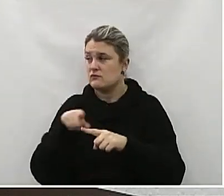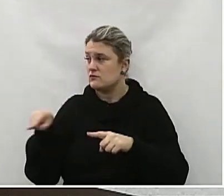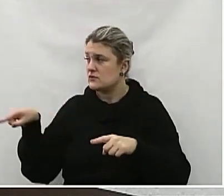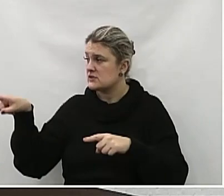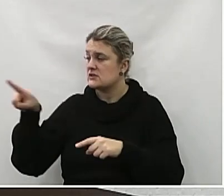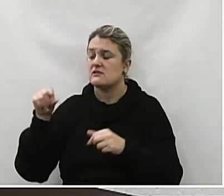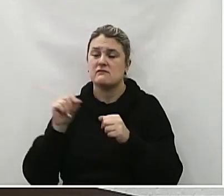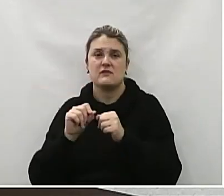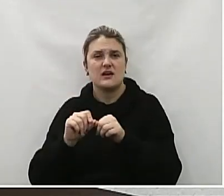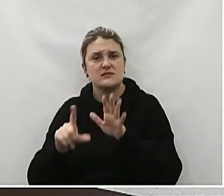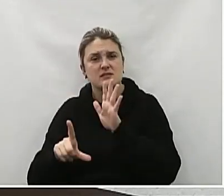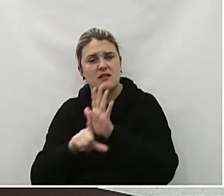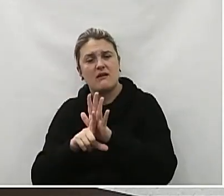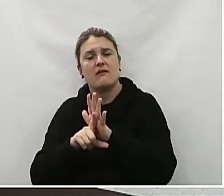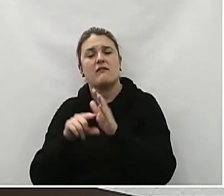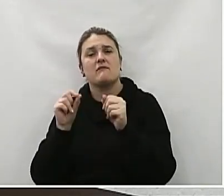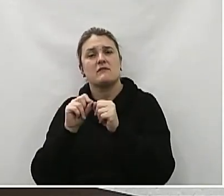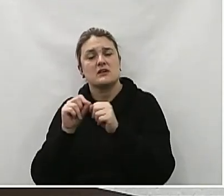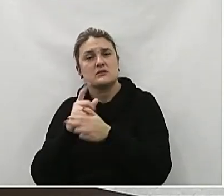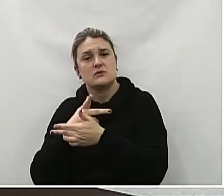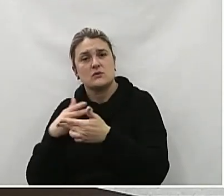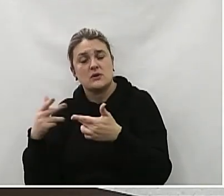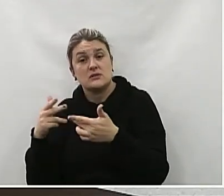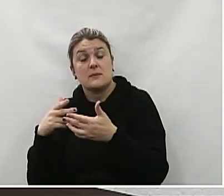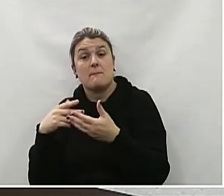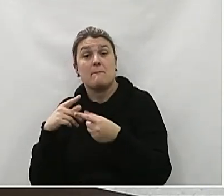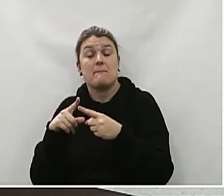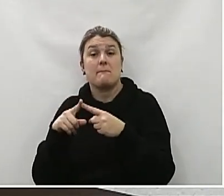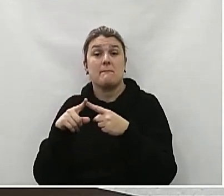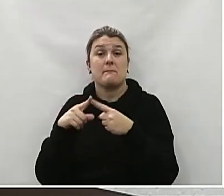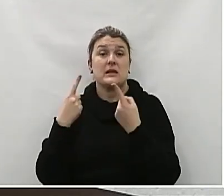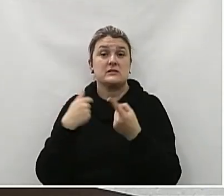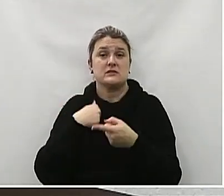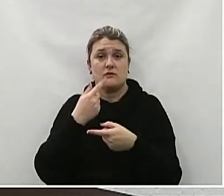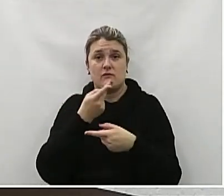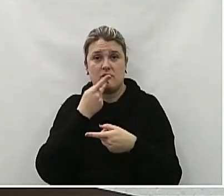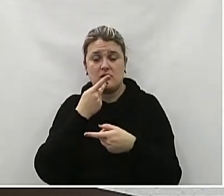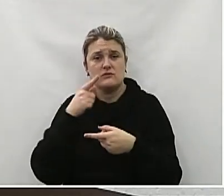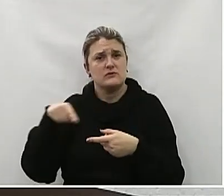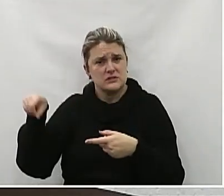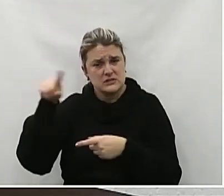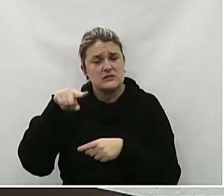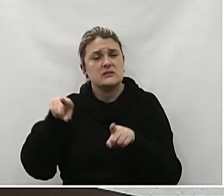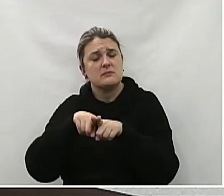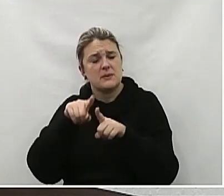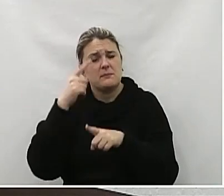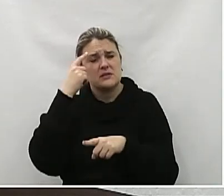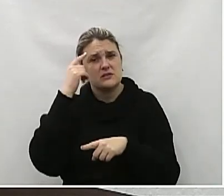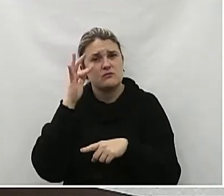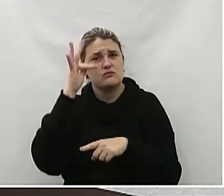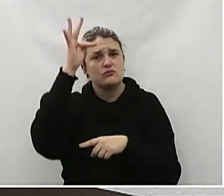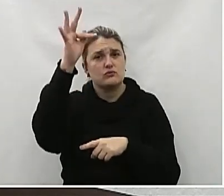Executiva A parte de execução Mas eu digo Para vocês Se preocupem com isso Essa é uma situação